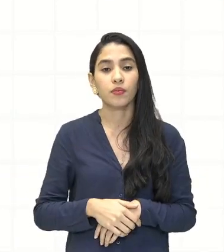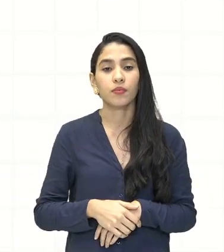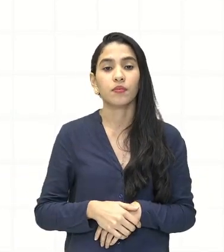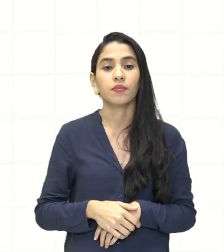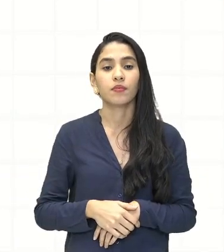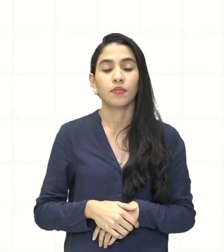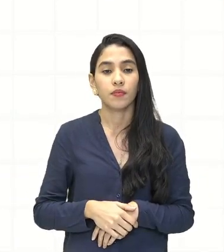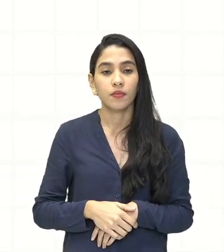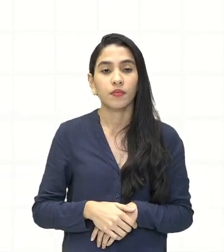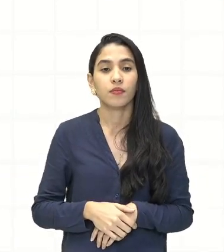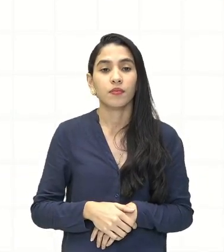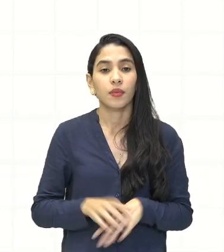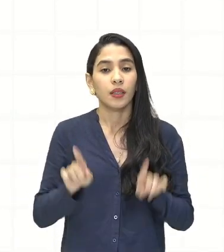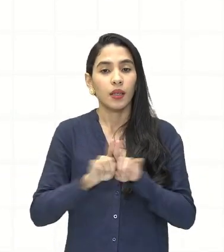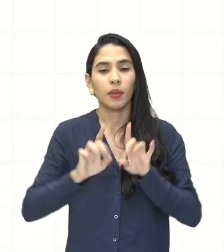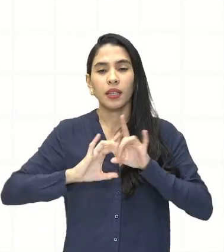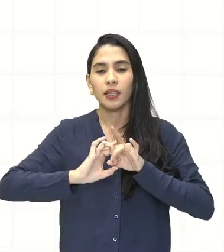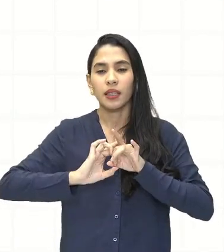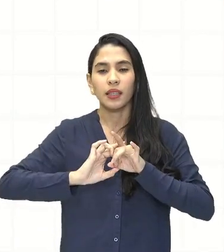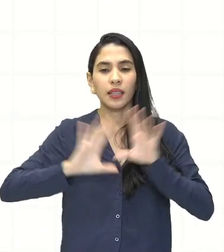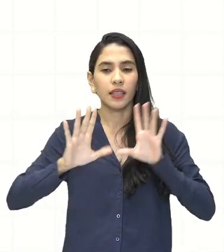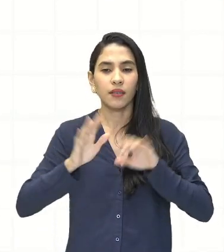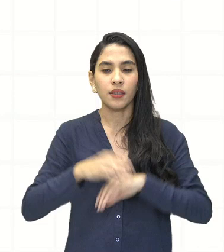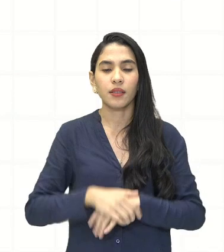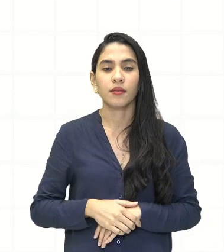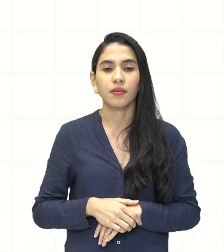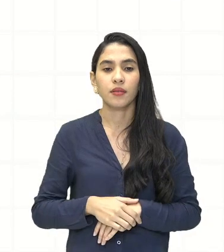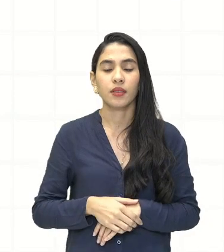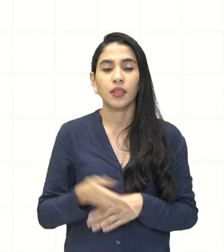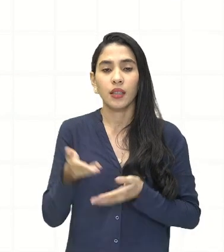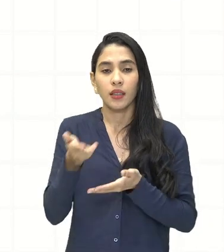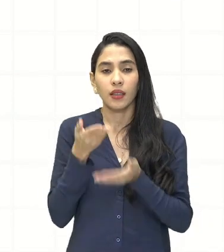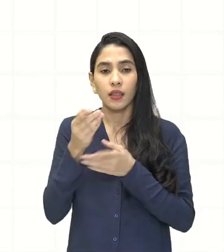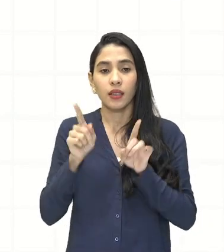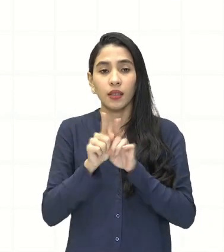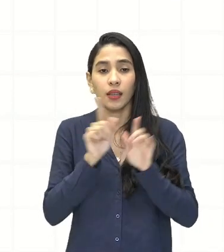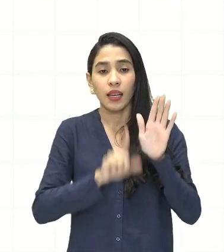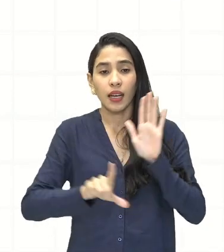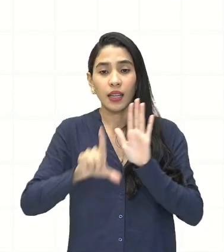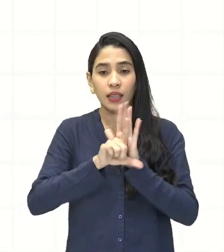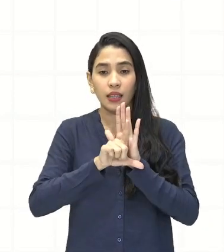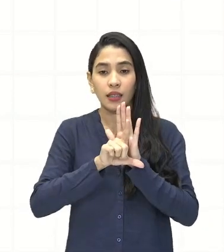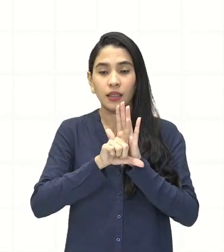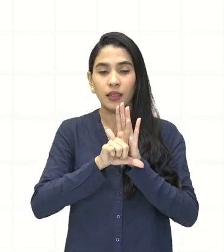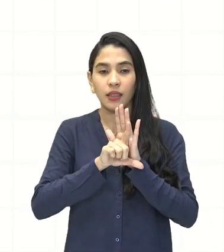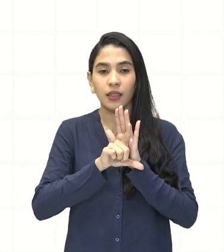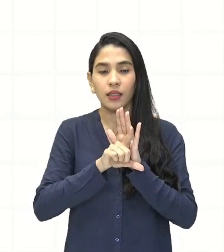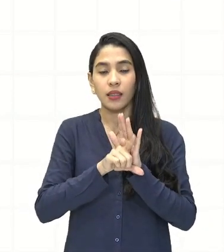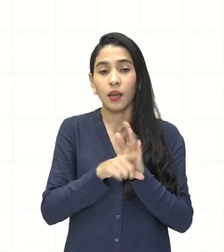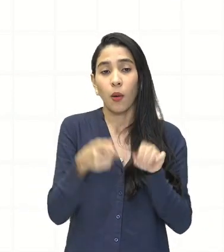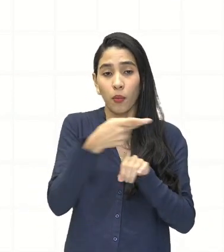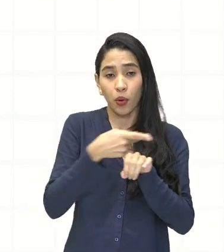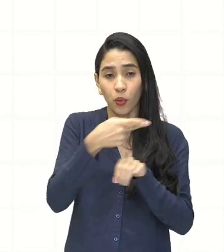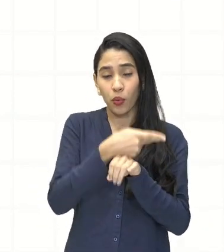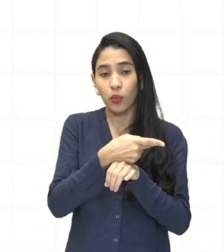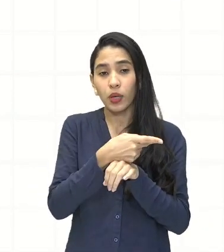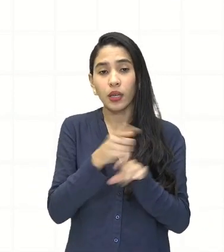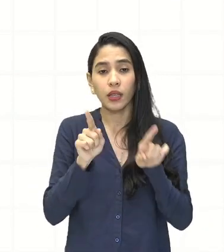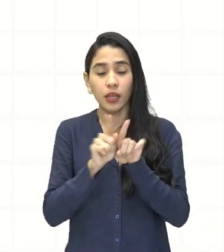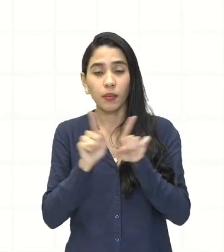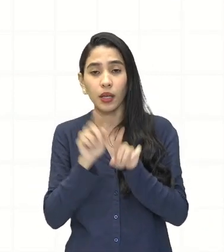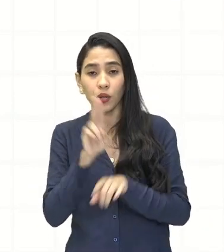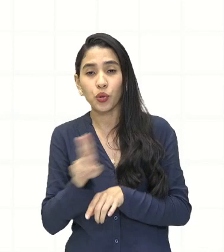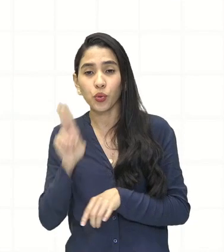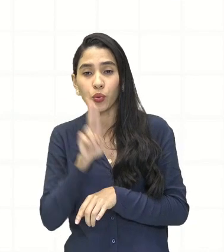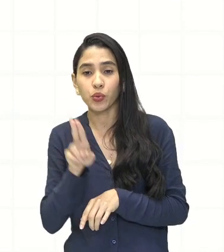questão da livre concorrência, e também a lei da oferta e da procura. O que isso quer dizer? Eu